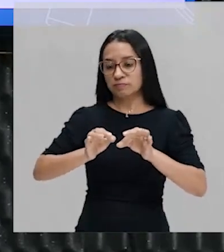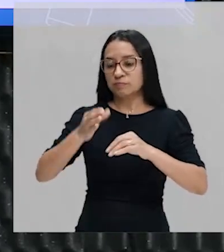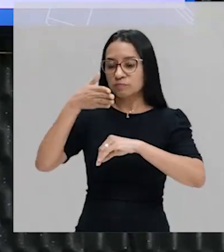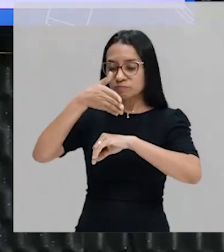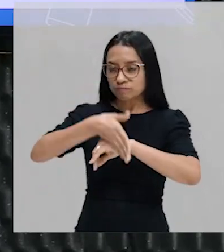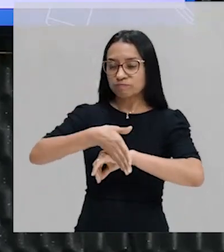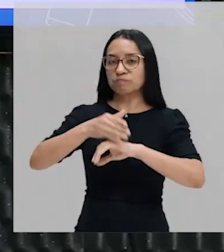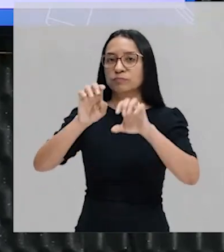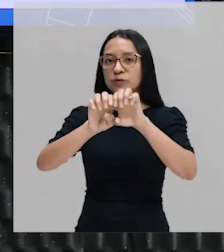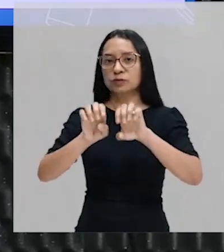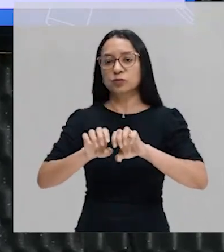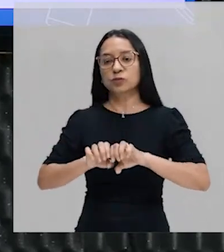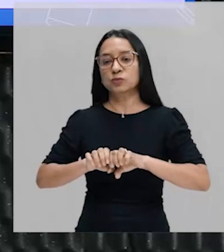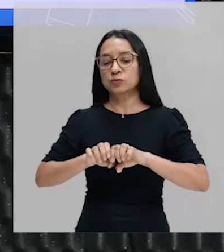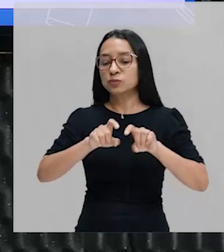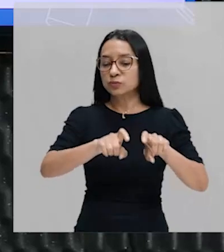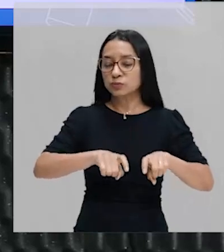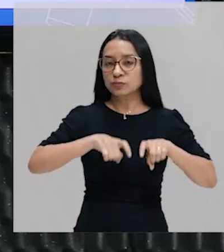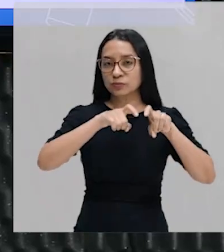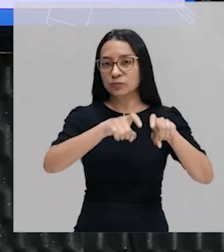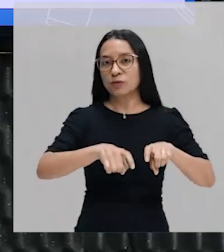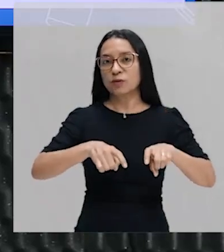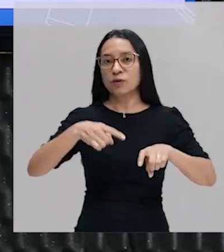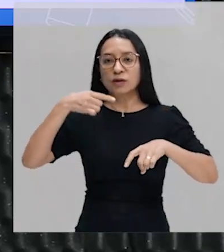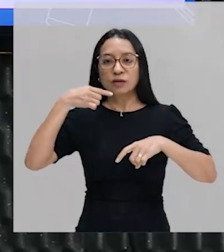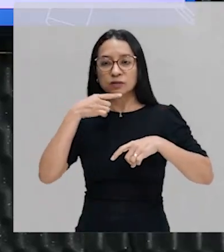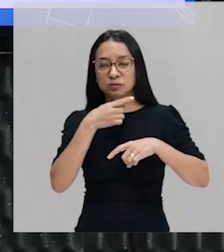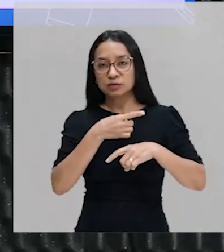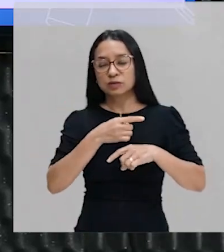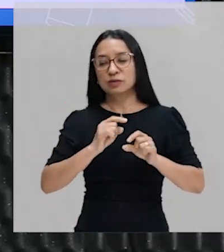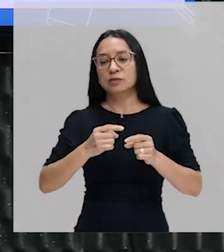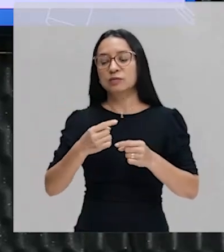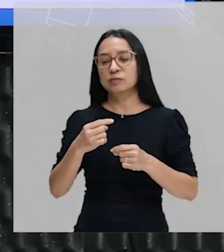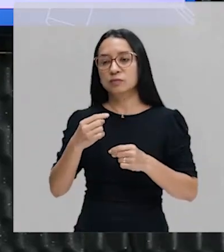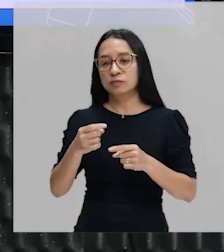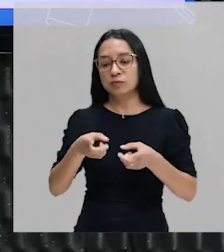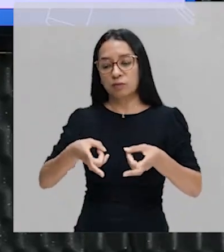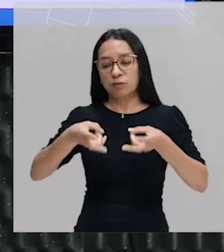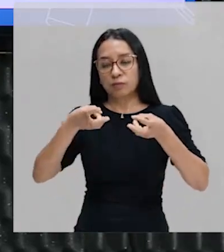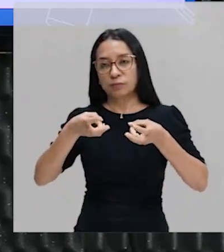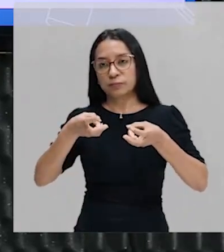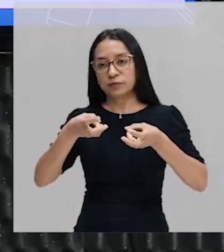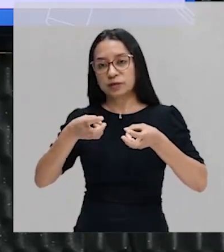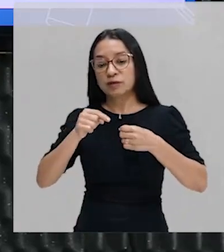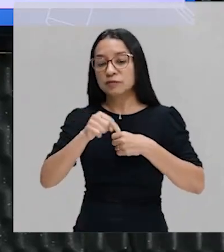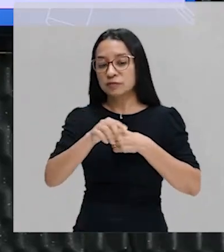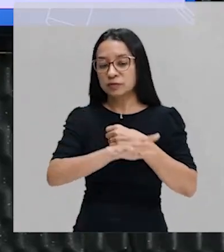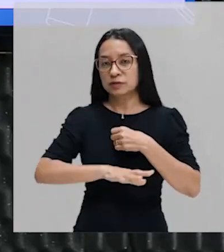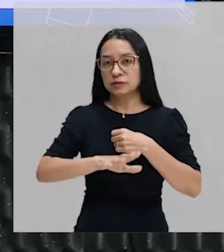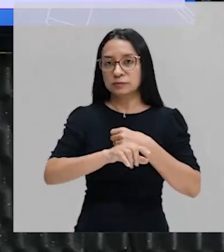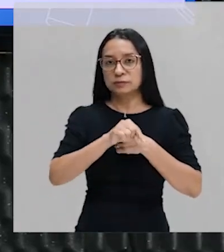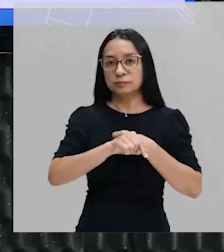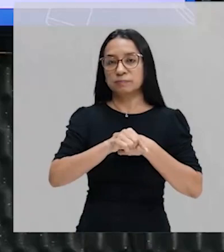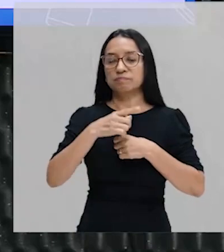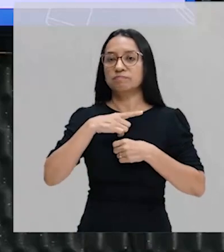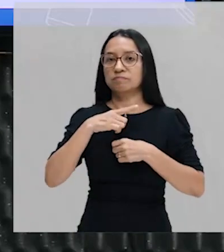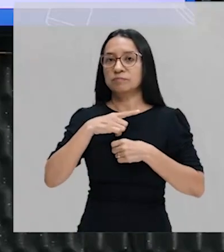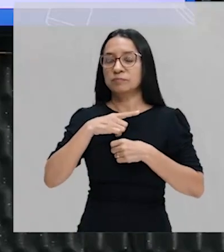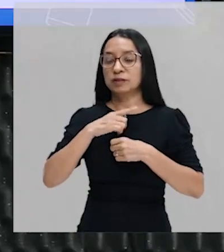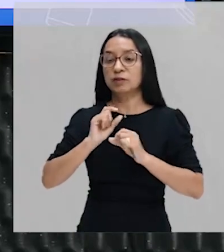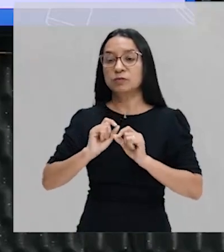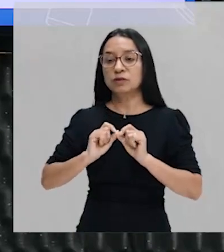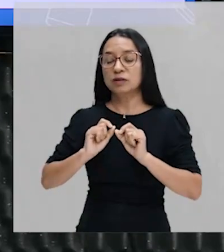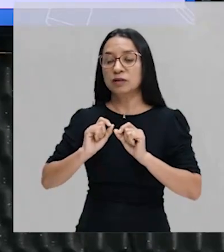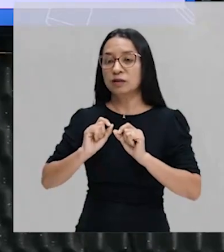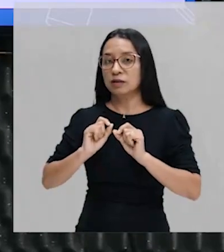engenho. E dentro de uma estrutura de engenho observe-se que os engenhos açucareiros eles tinham uma tendência